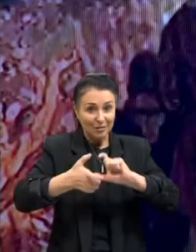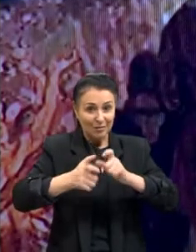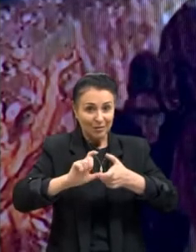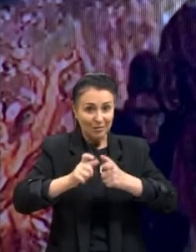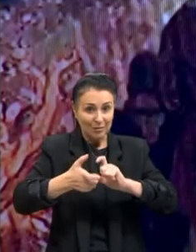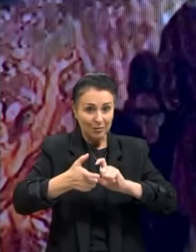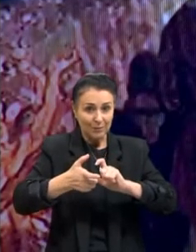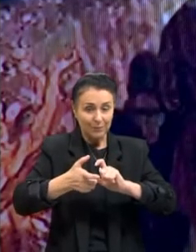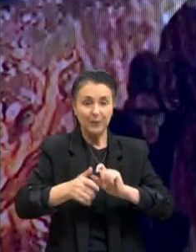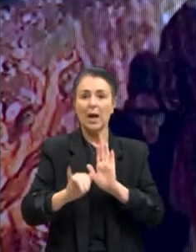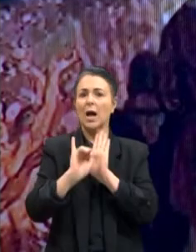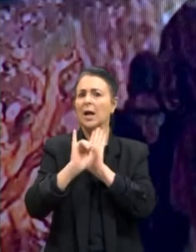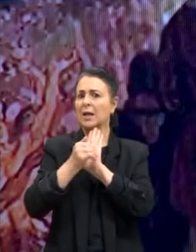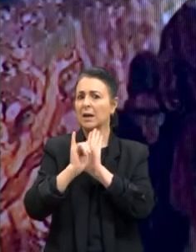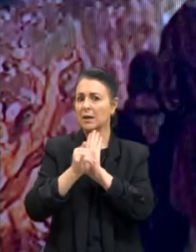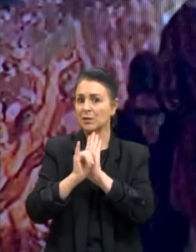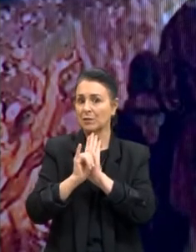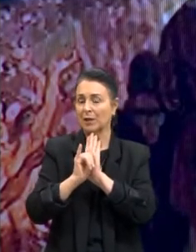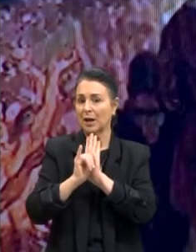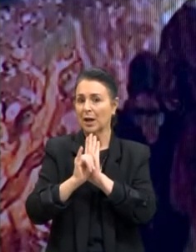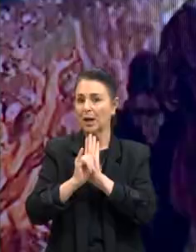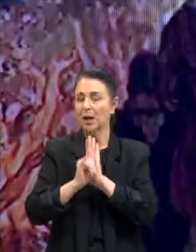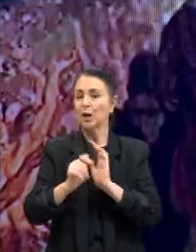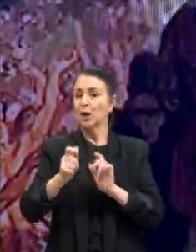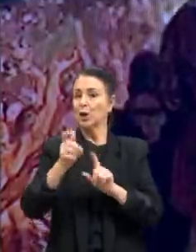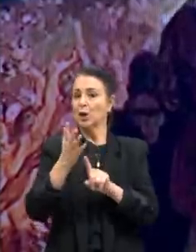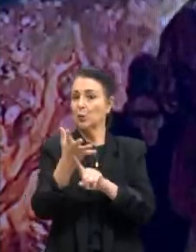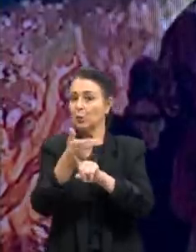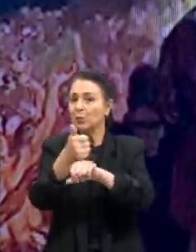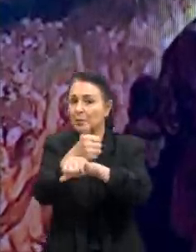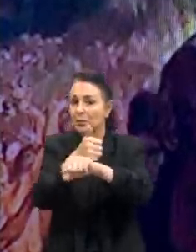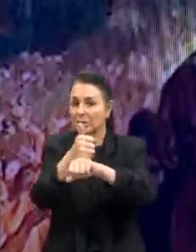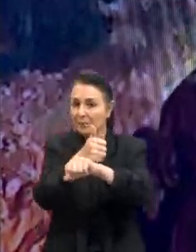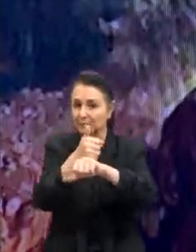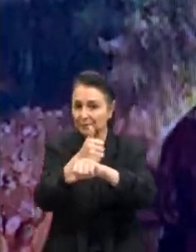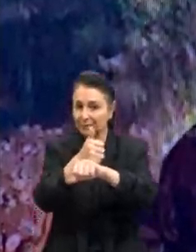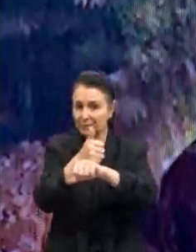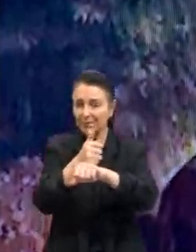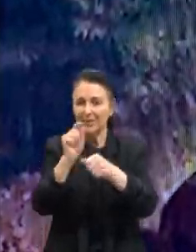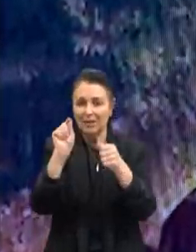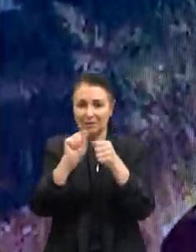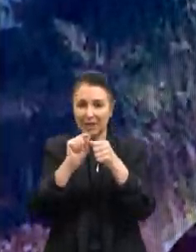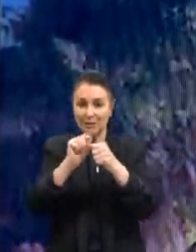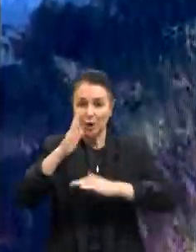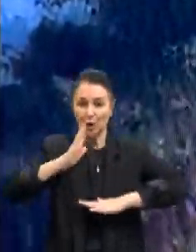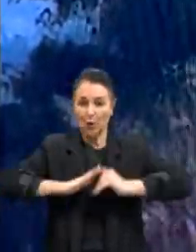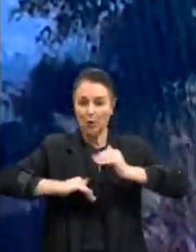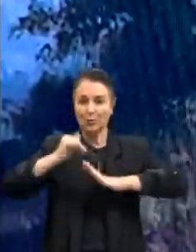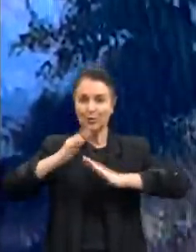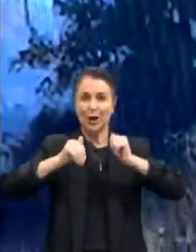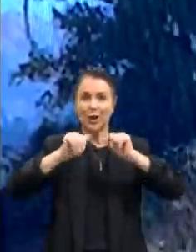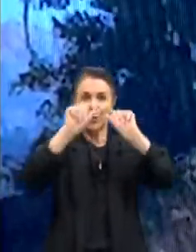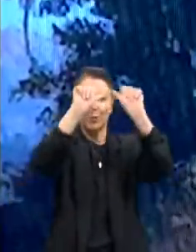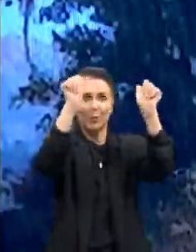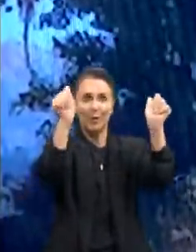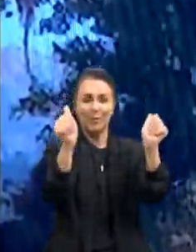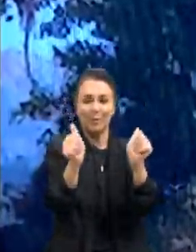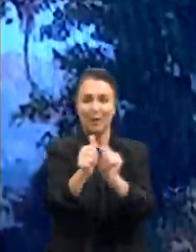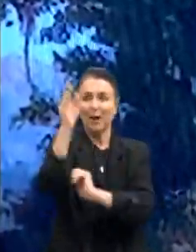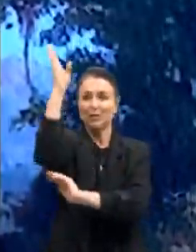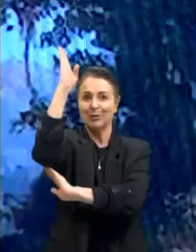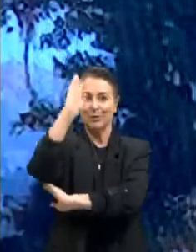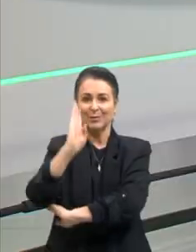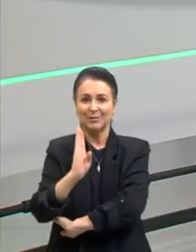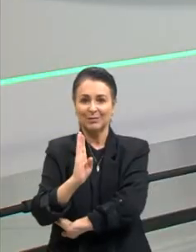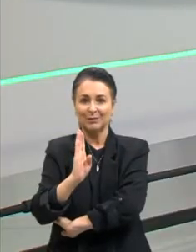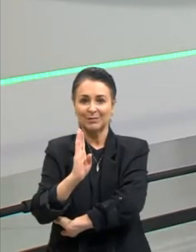artista, ela quer construir uma imagem de Brasil. E essa imagem de Brasil, essa imagem